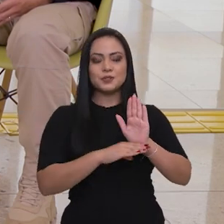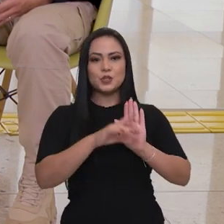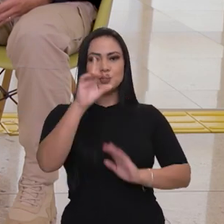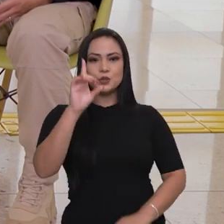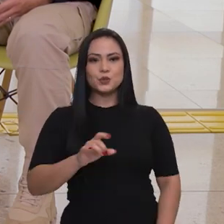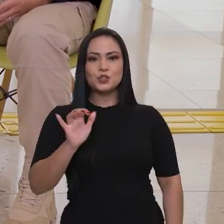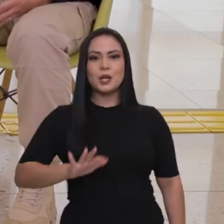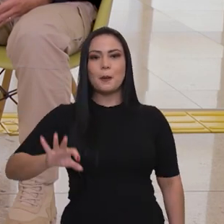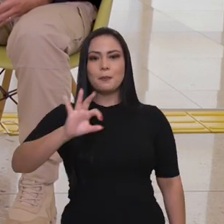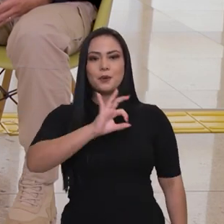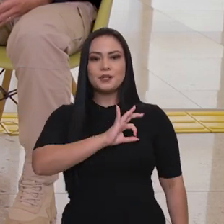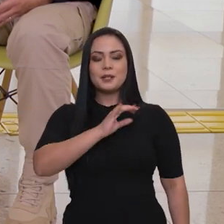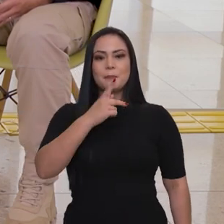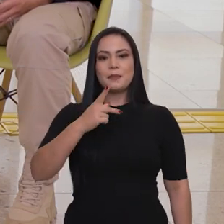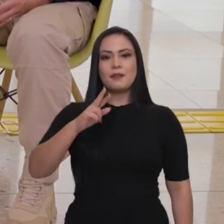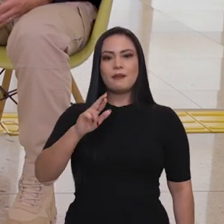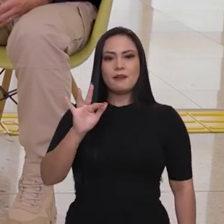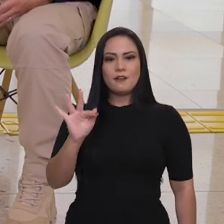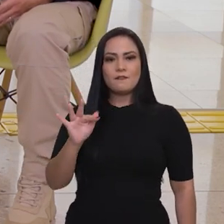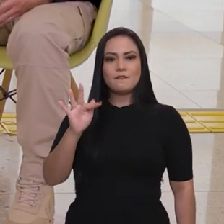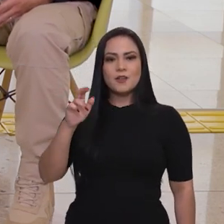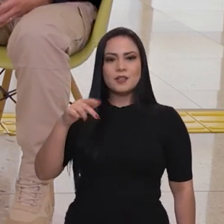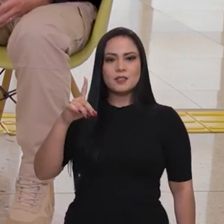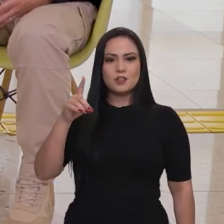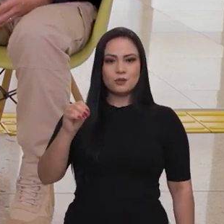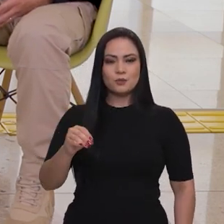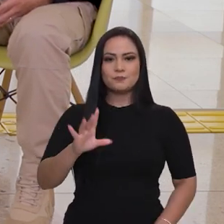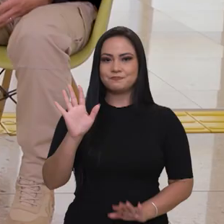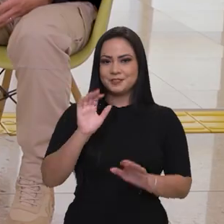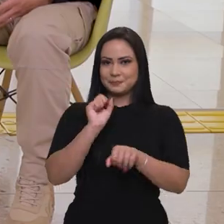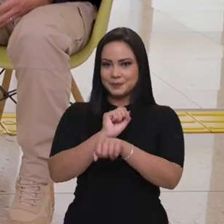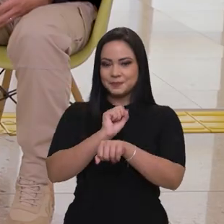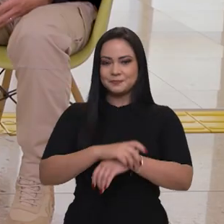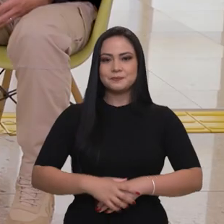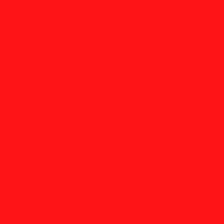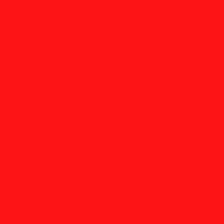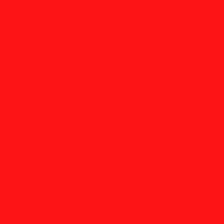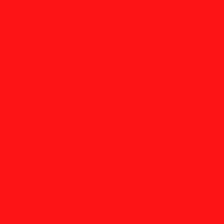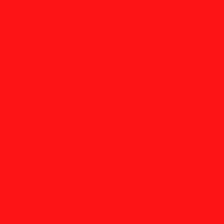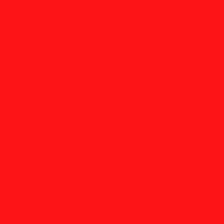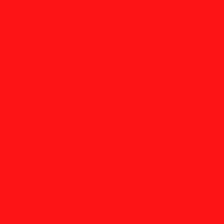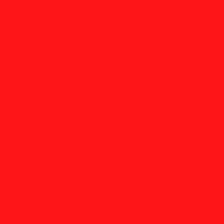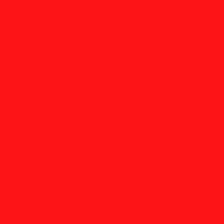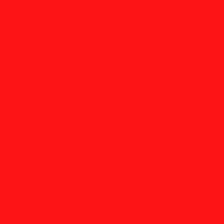em Pauta com o diretor-geral da Polícia Rodoviária Federal, Fernando Oliveira. Não saia daí!